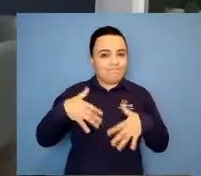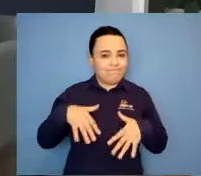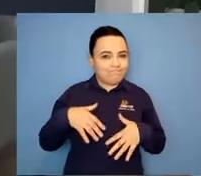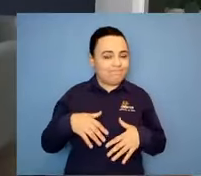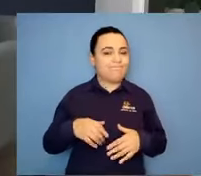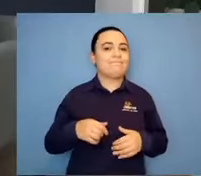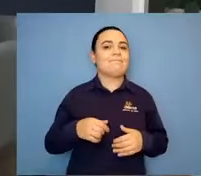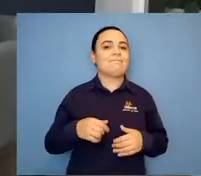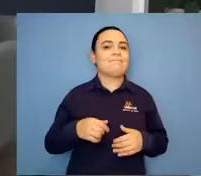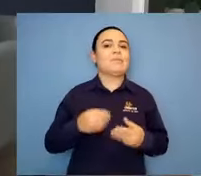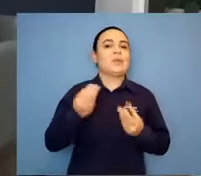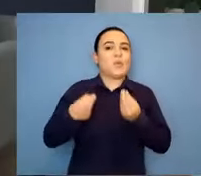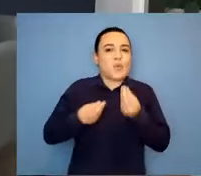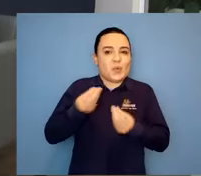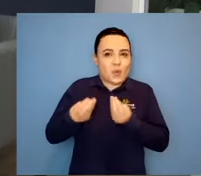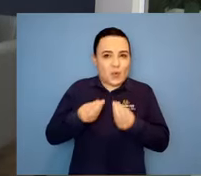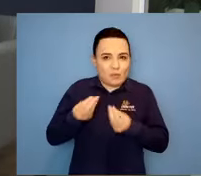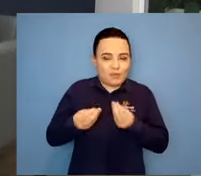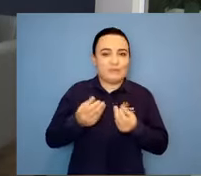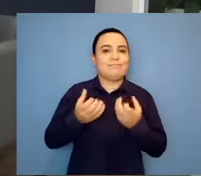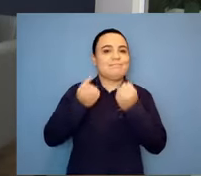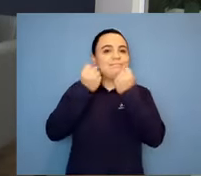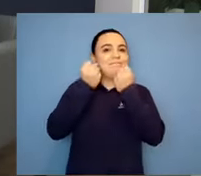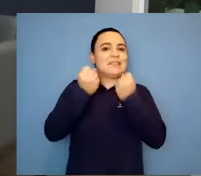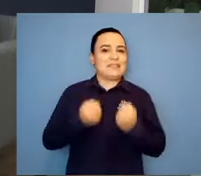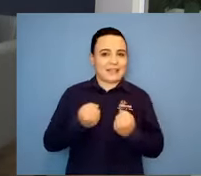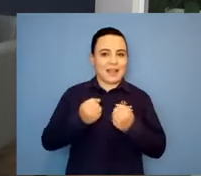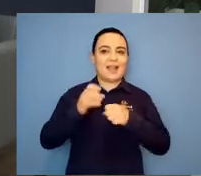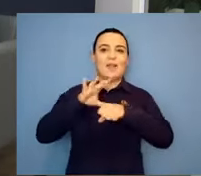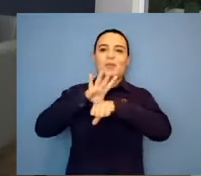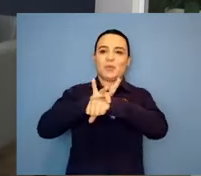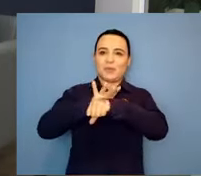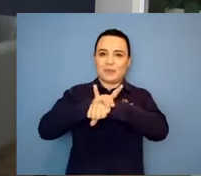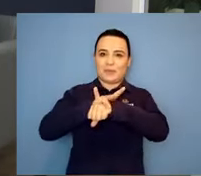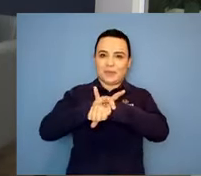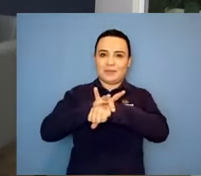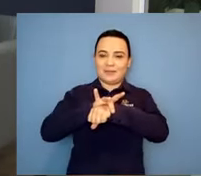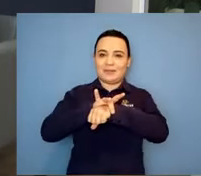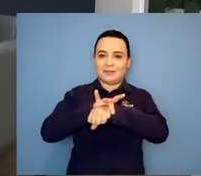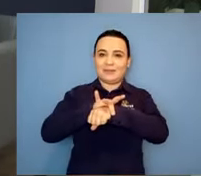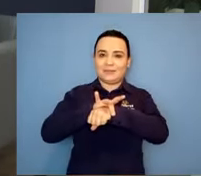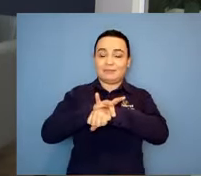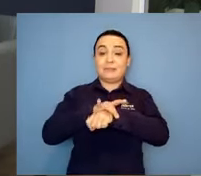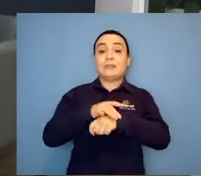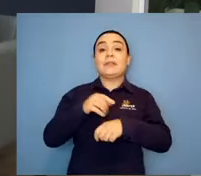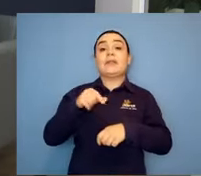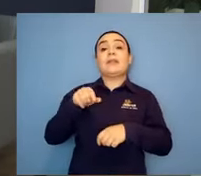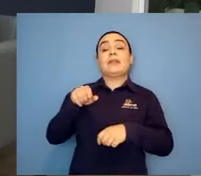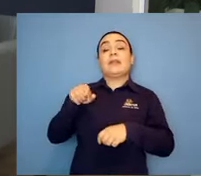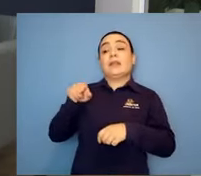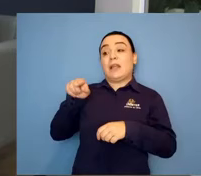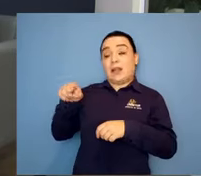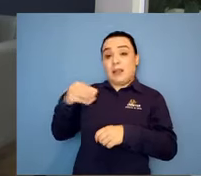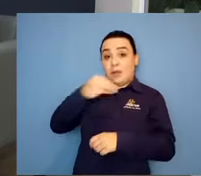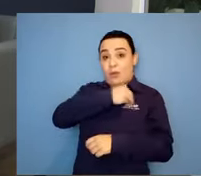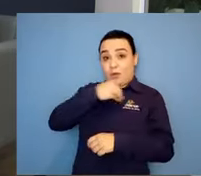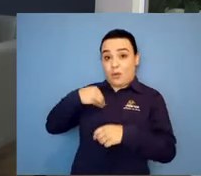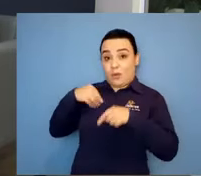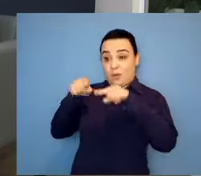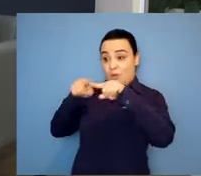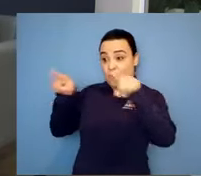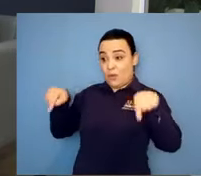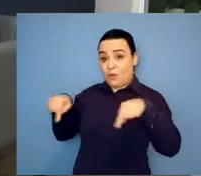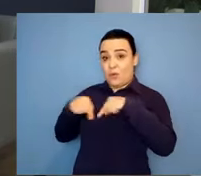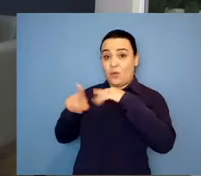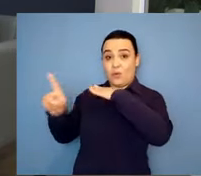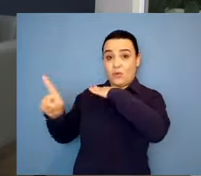coisa tão grave. E do consultório, eu fui para o hospital Pequeno Príncipe. Ah, já foi com ele. Já. Por